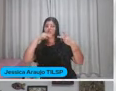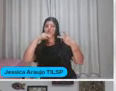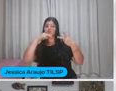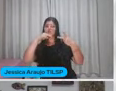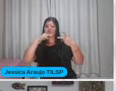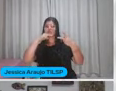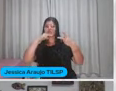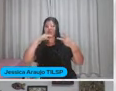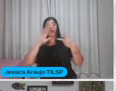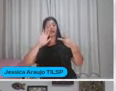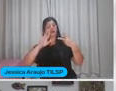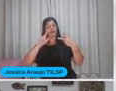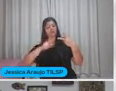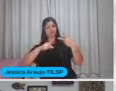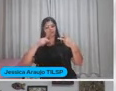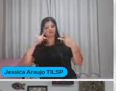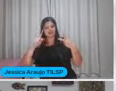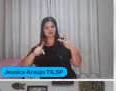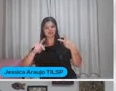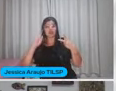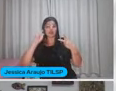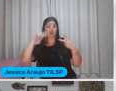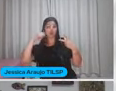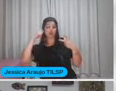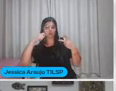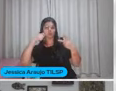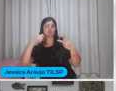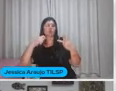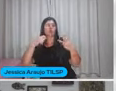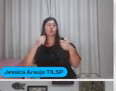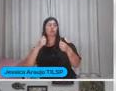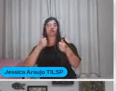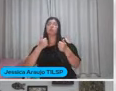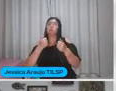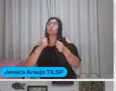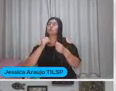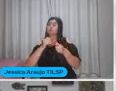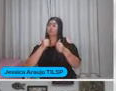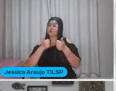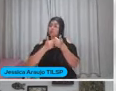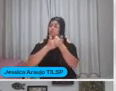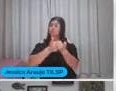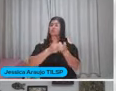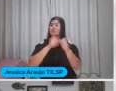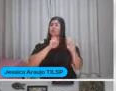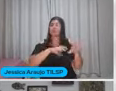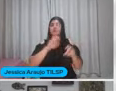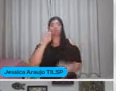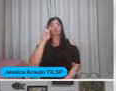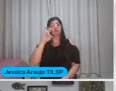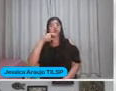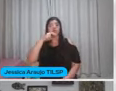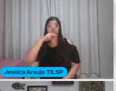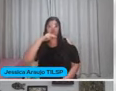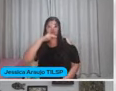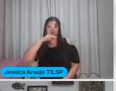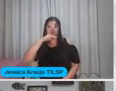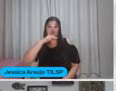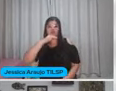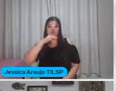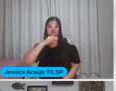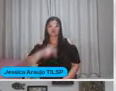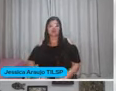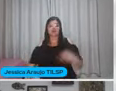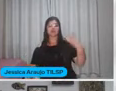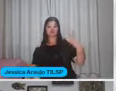de ser professora E autora E consultora E educação Eu tenho Cinco netinhos Eu tenho